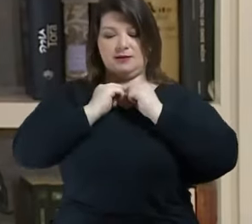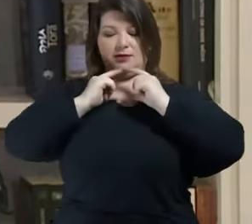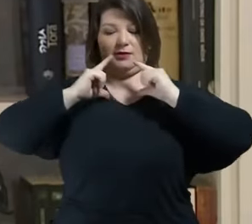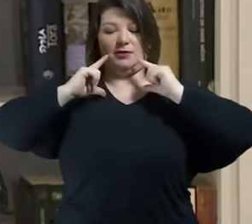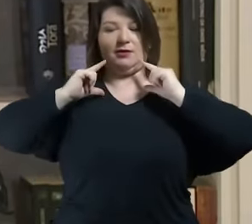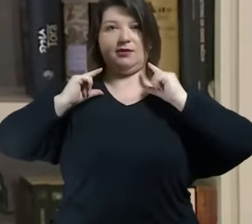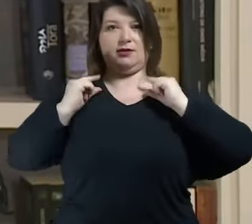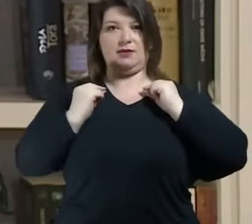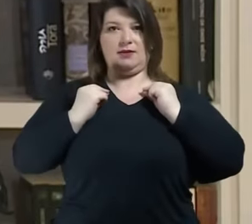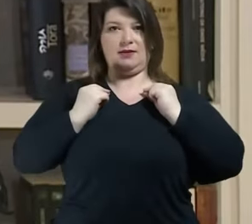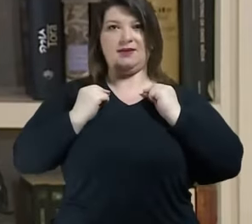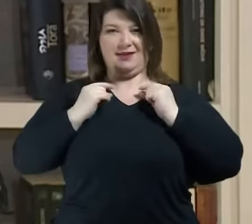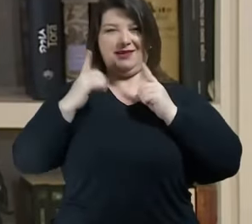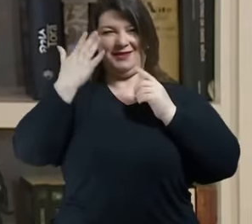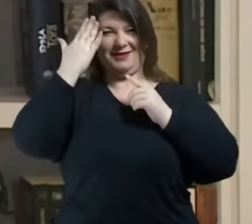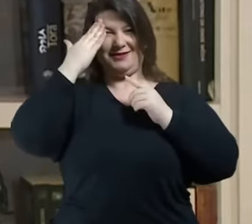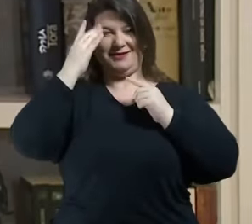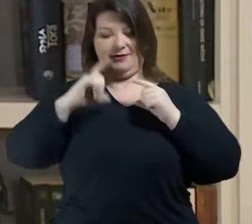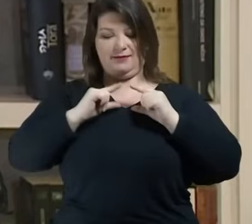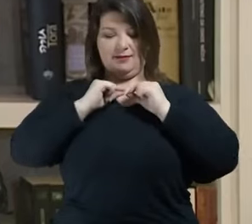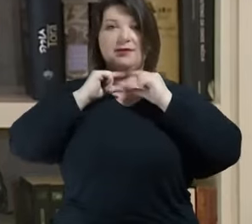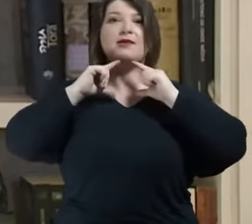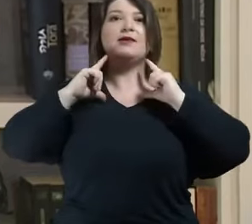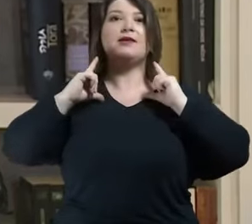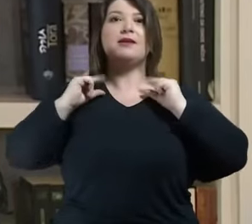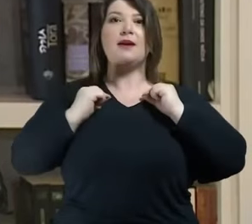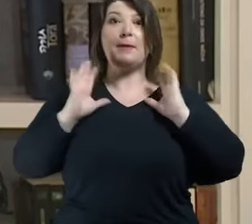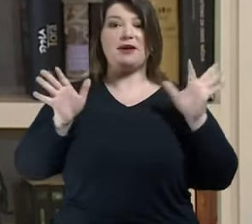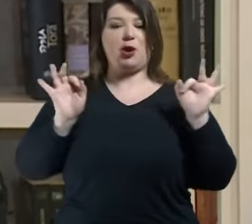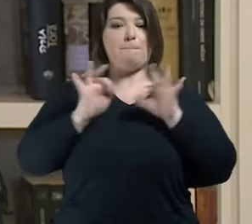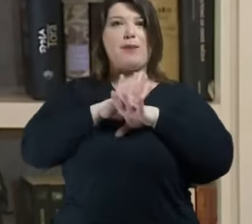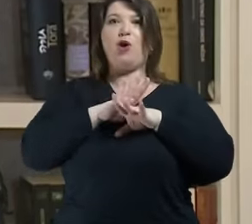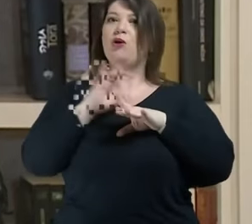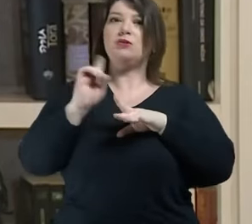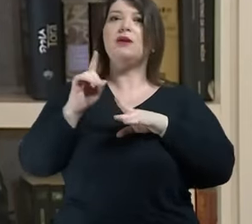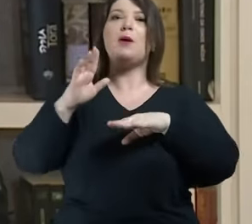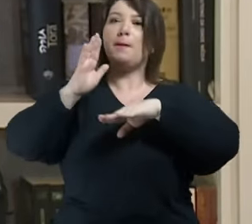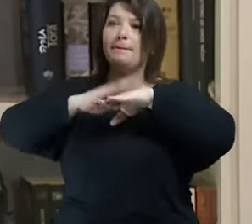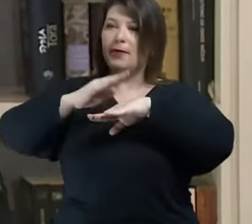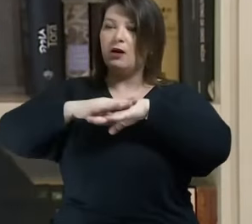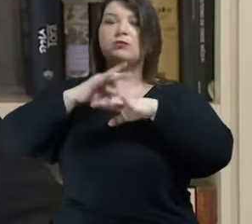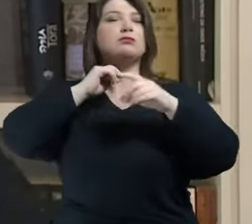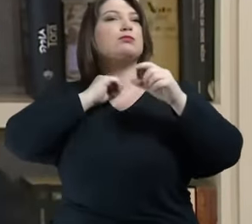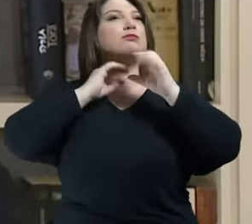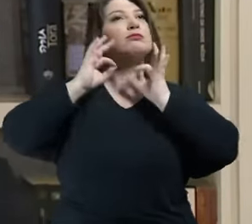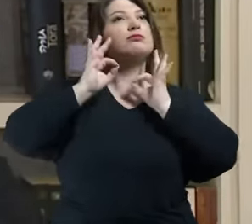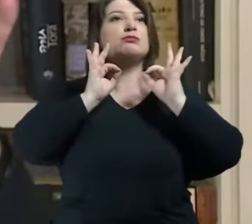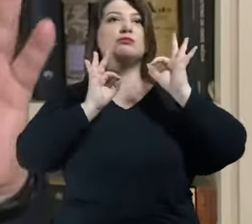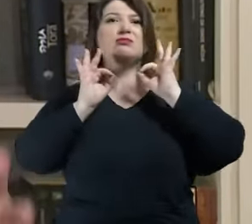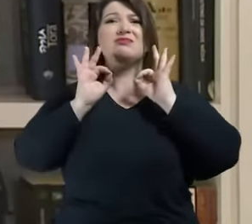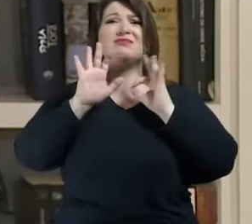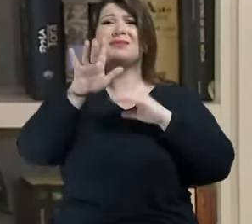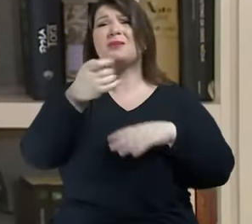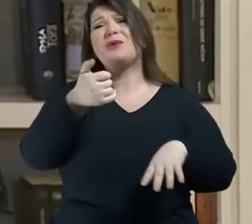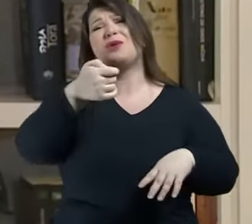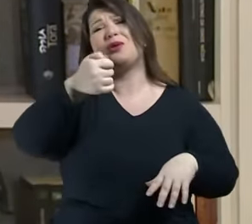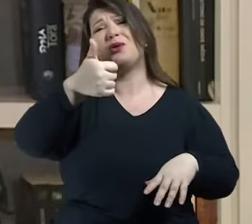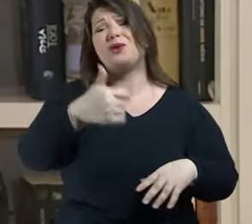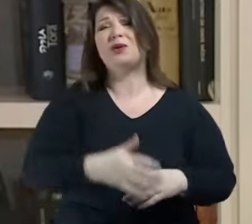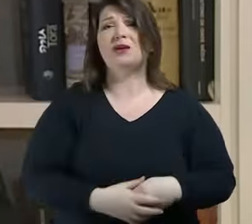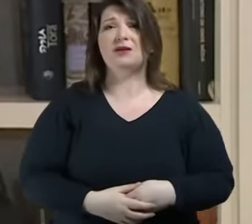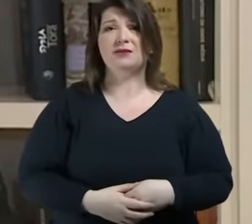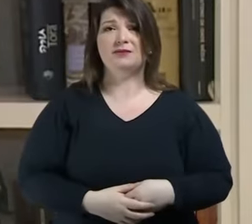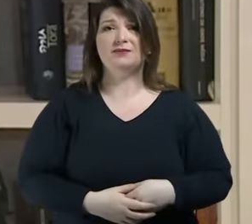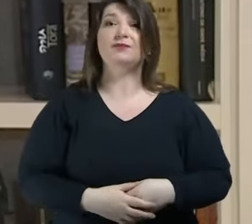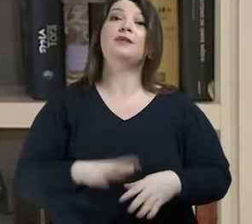até ficam bem mas esses não são os outsiders os outsiders que eu estou falando são aqueles que detestam as influências das